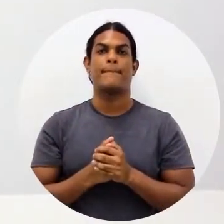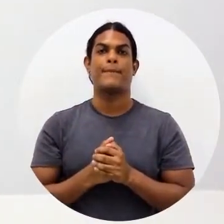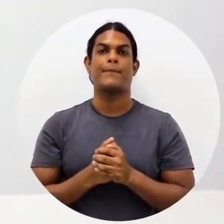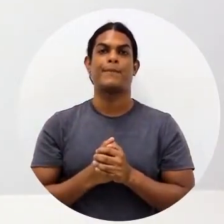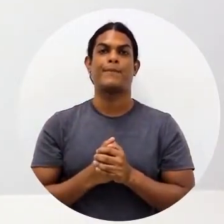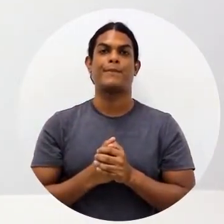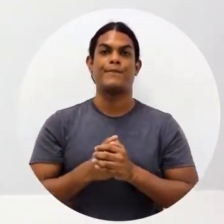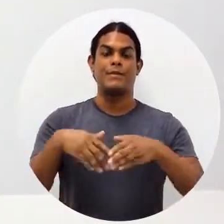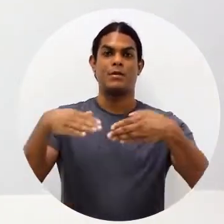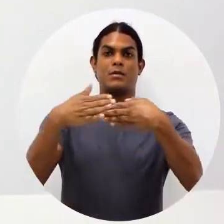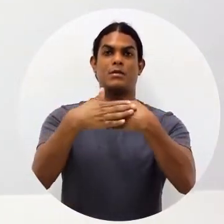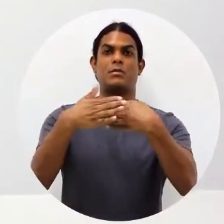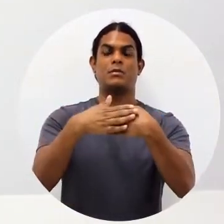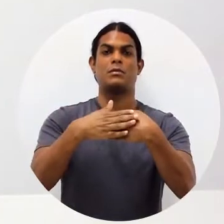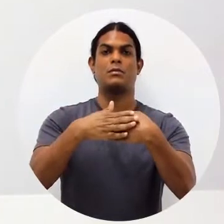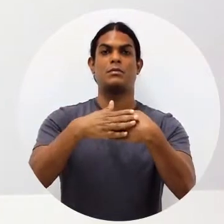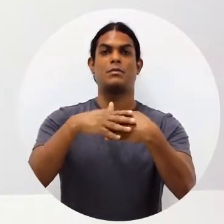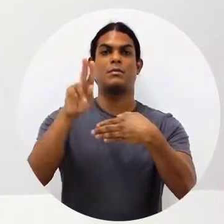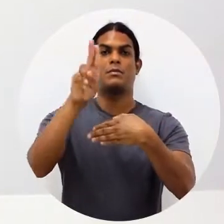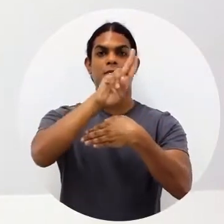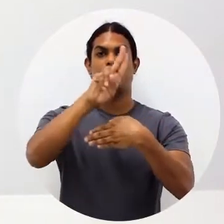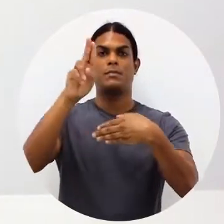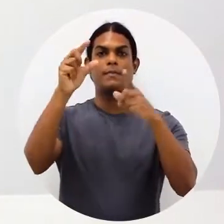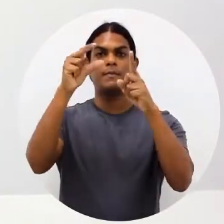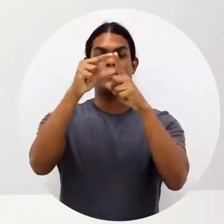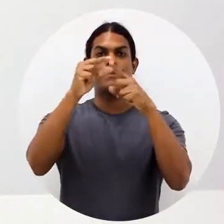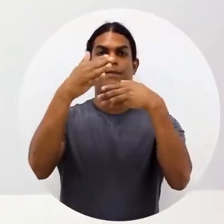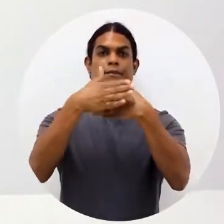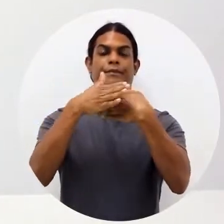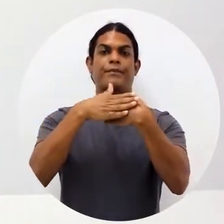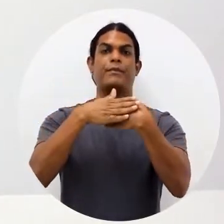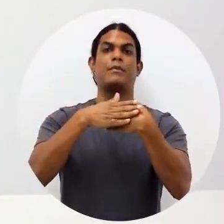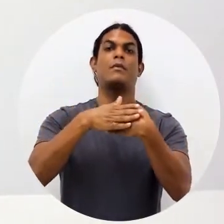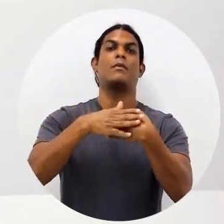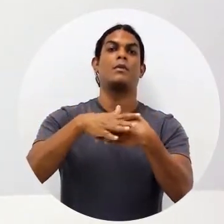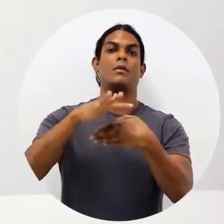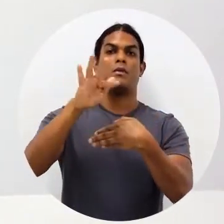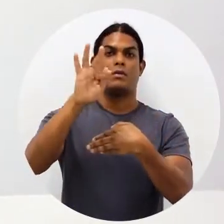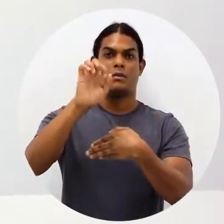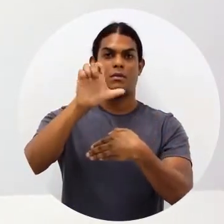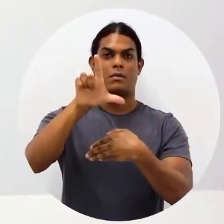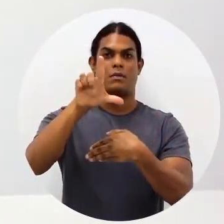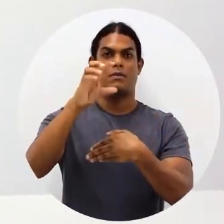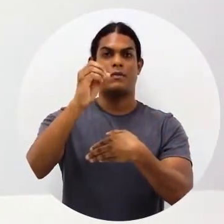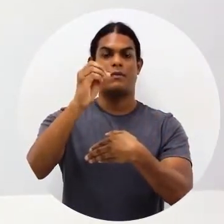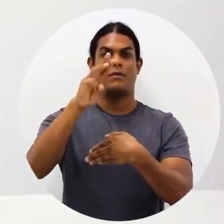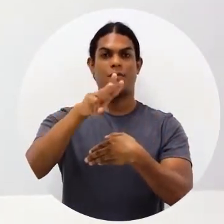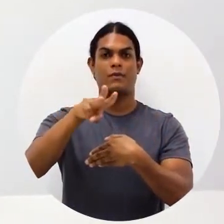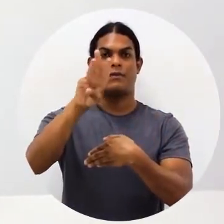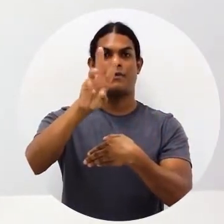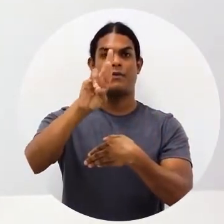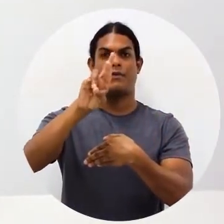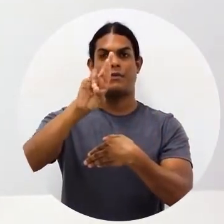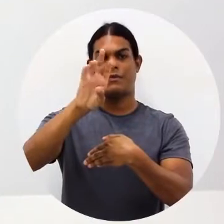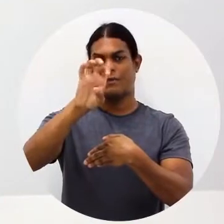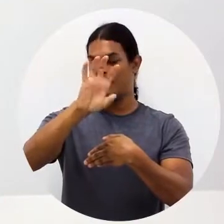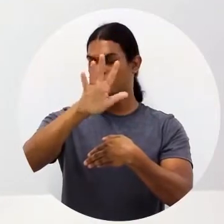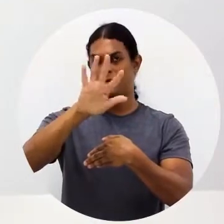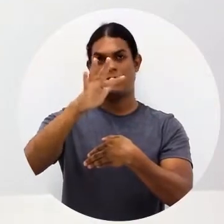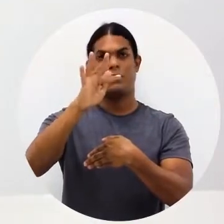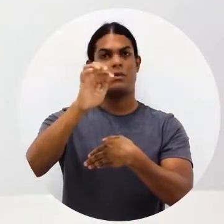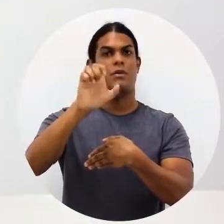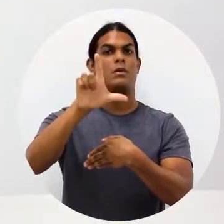a palavra flower. E desse lado, a gente tem o desenho da flor. Então, a gente está